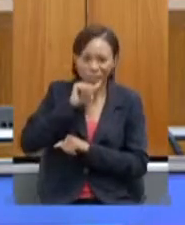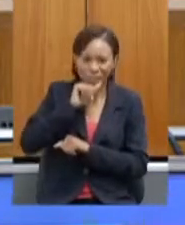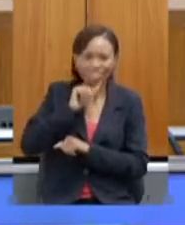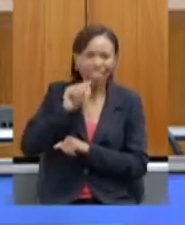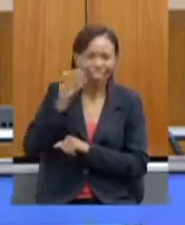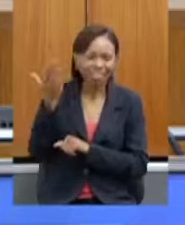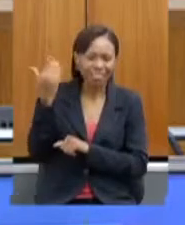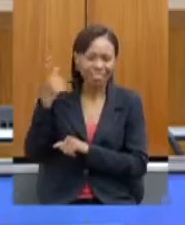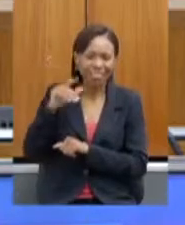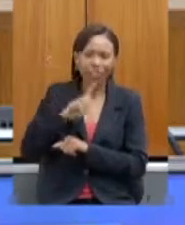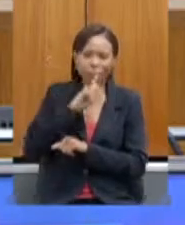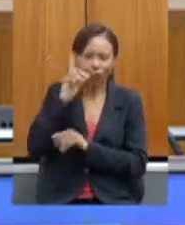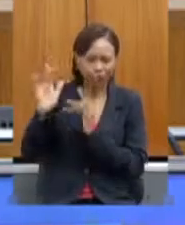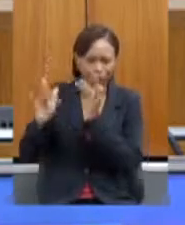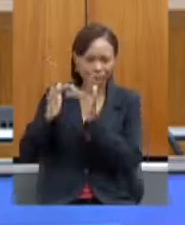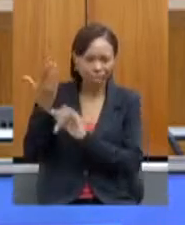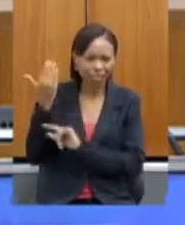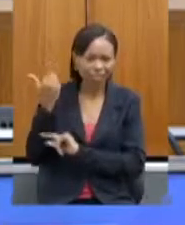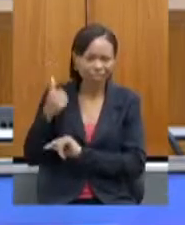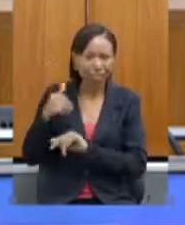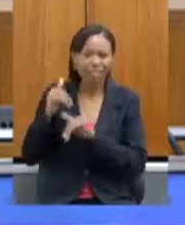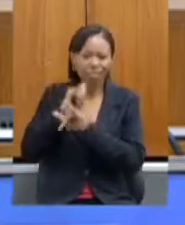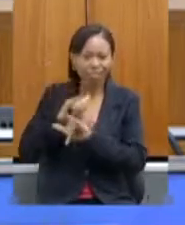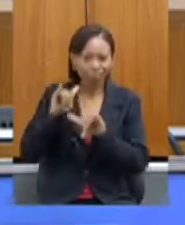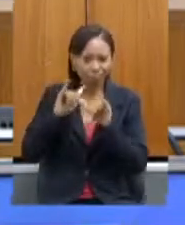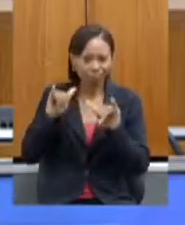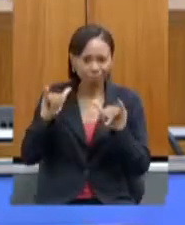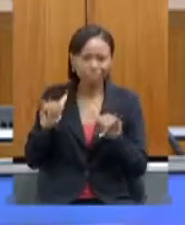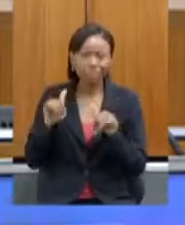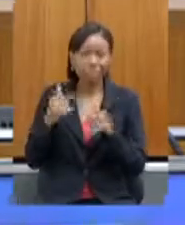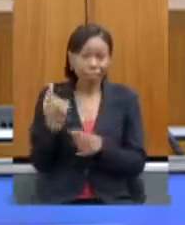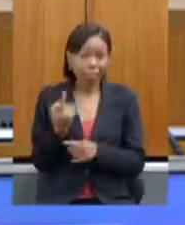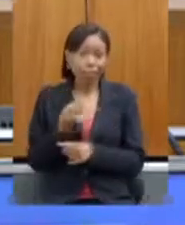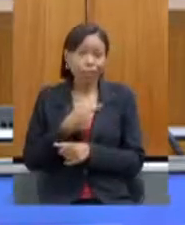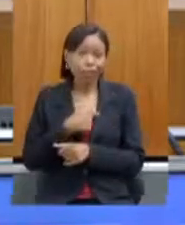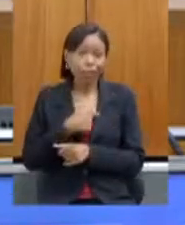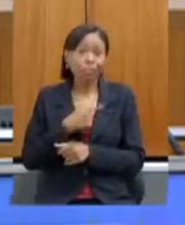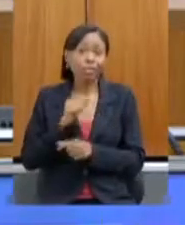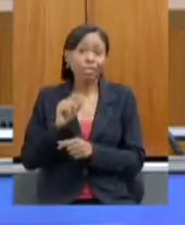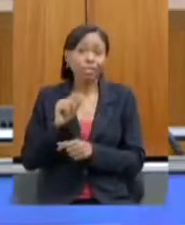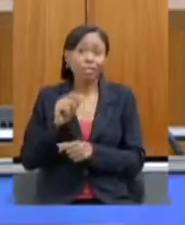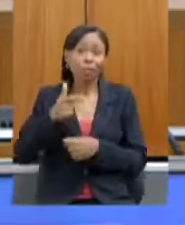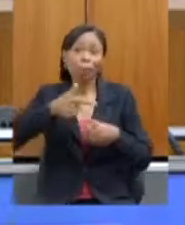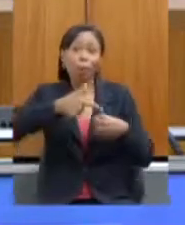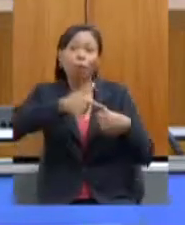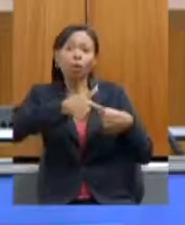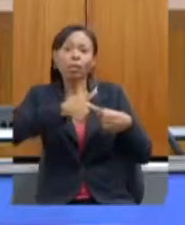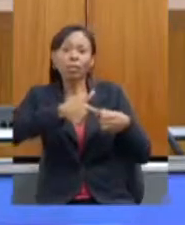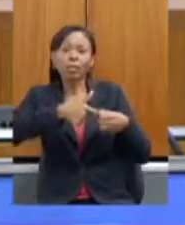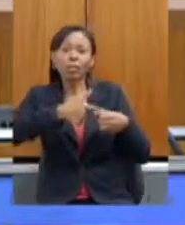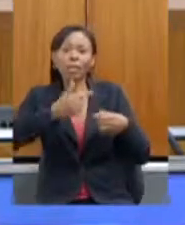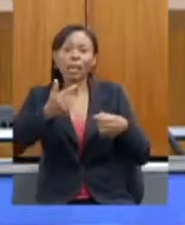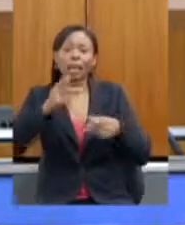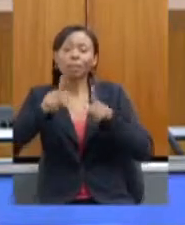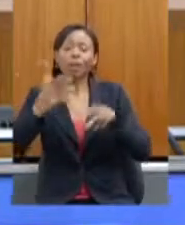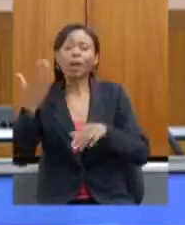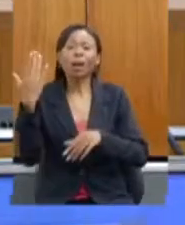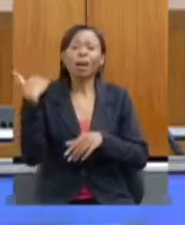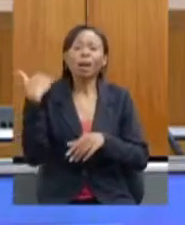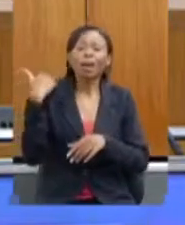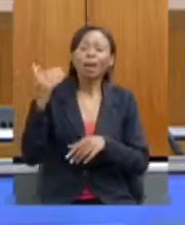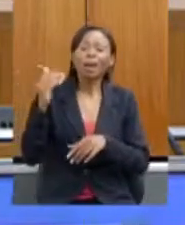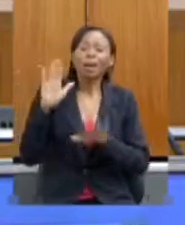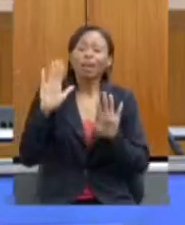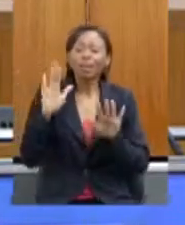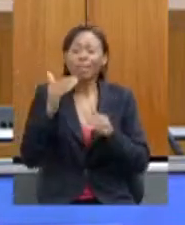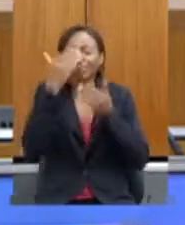dos namorados também e a gente teve inclusive até de separado em postos de gasolina pelo interior do Estado as pessoas agradecendo a